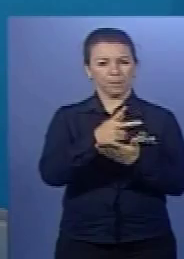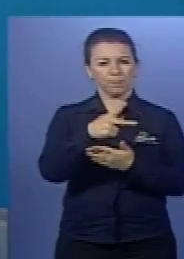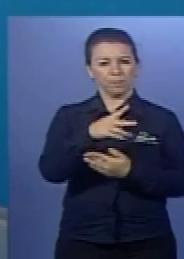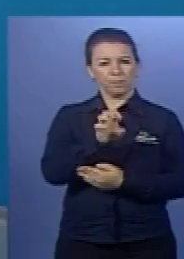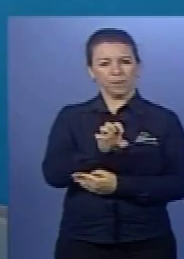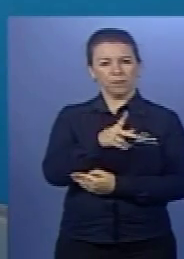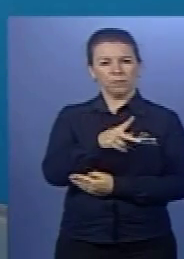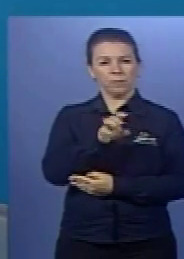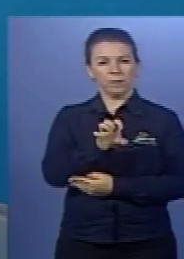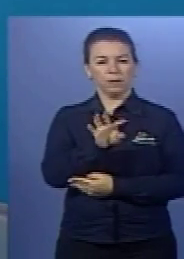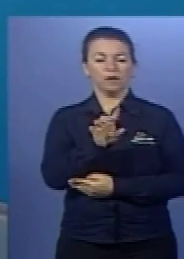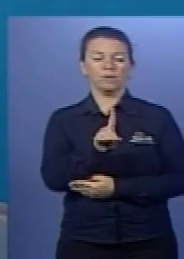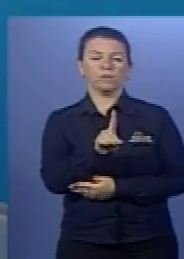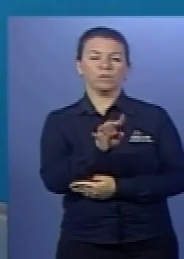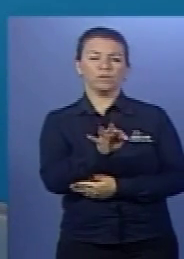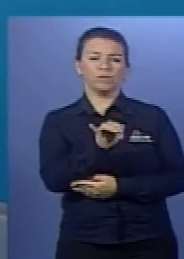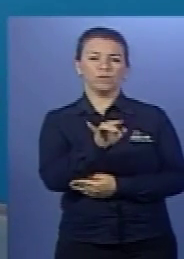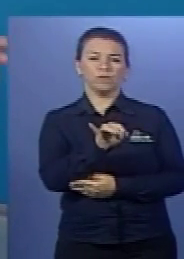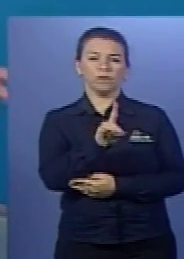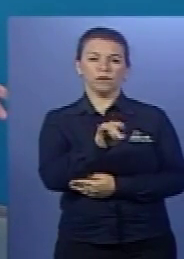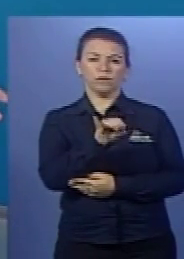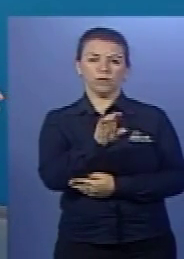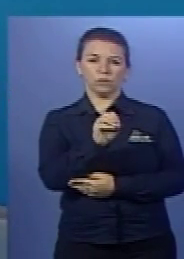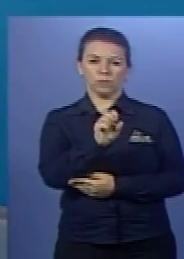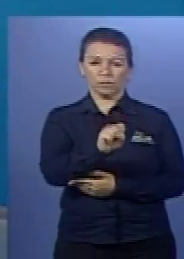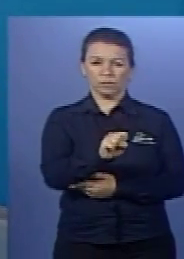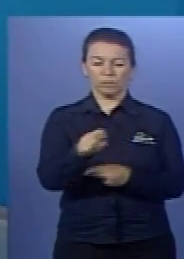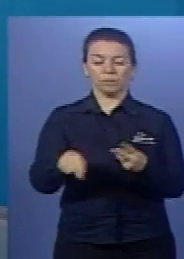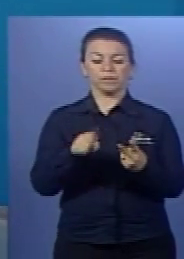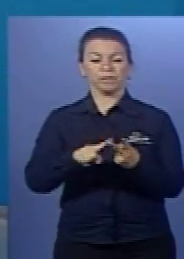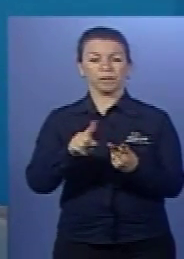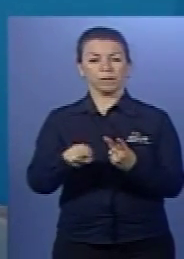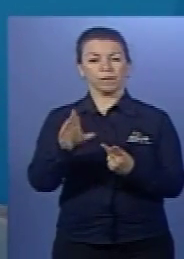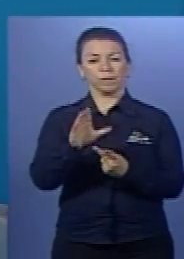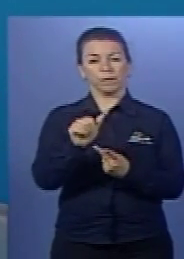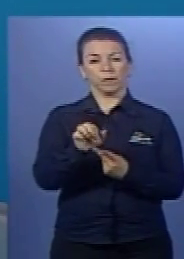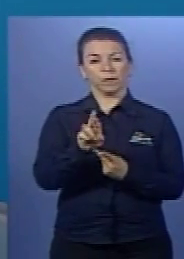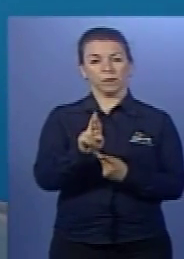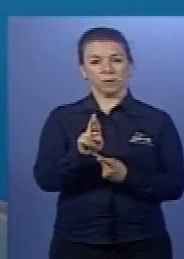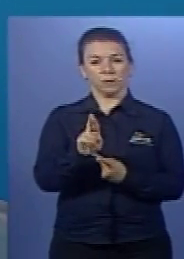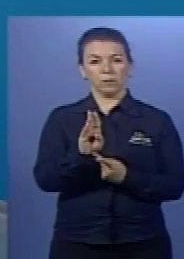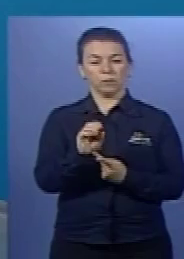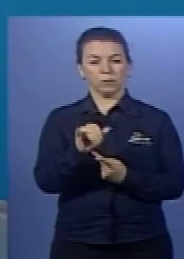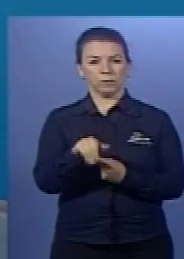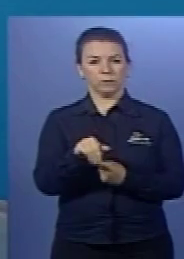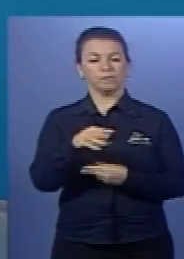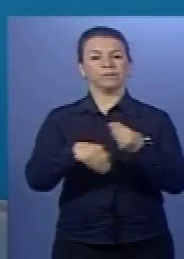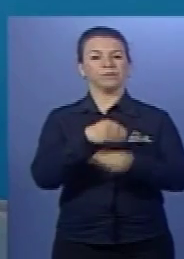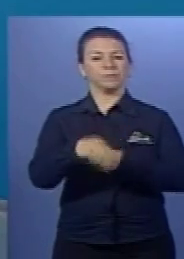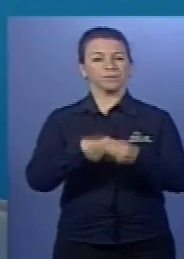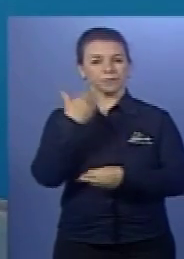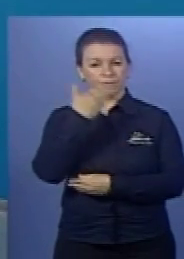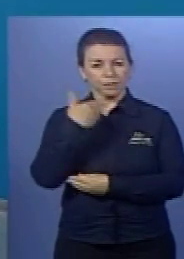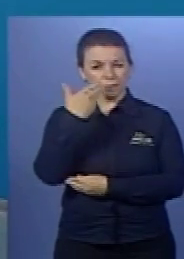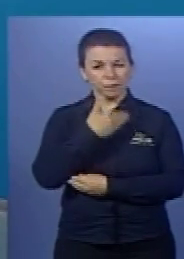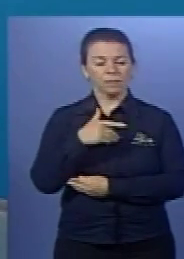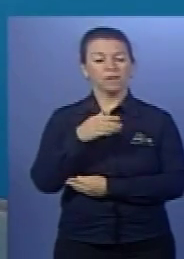aminoácidos. O carboidrato depende do tipo de carboidrato, mas vai formar monossacarídeos. Glicose,